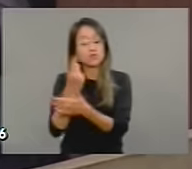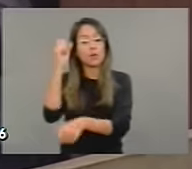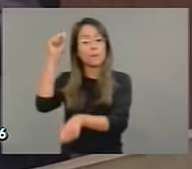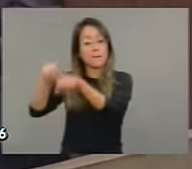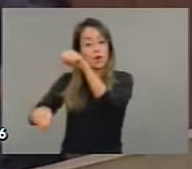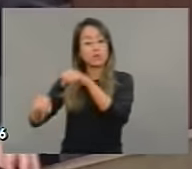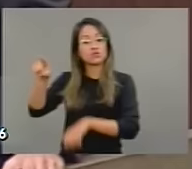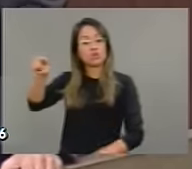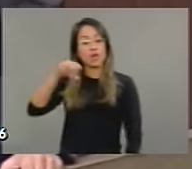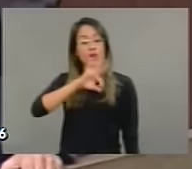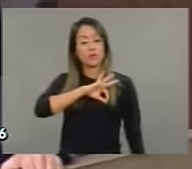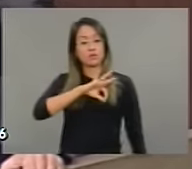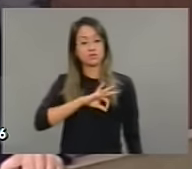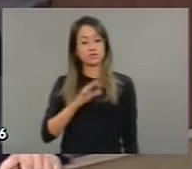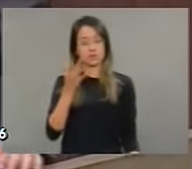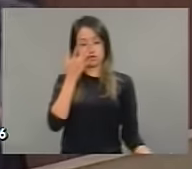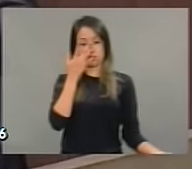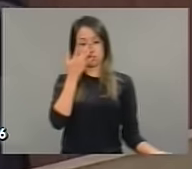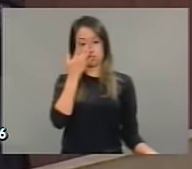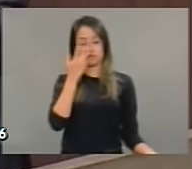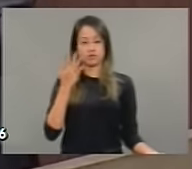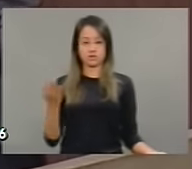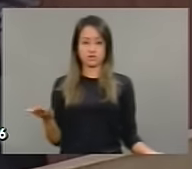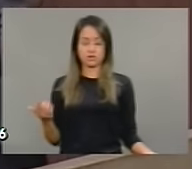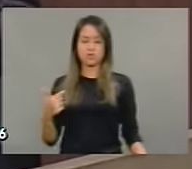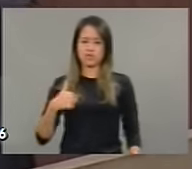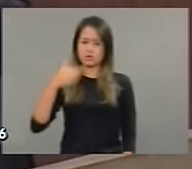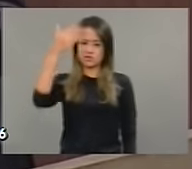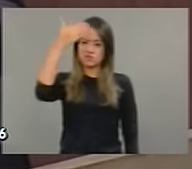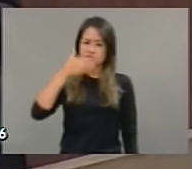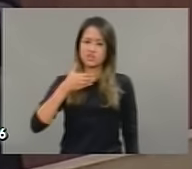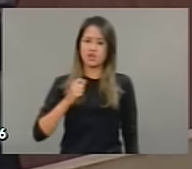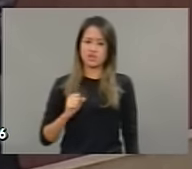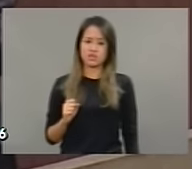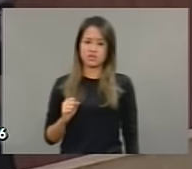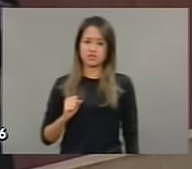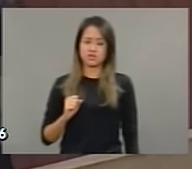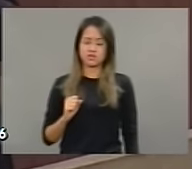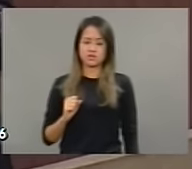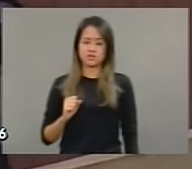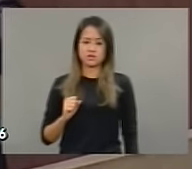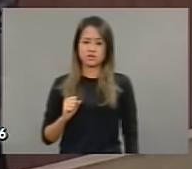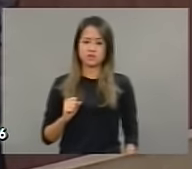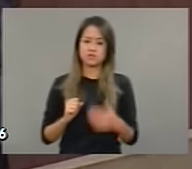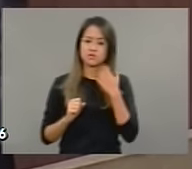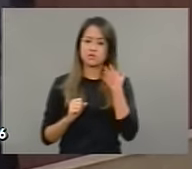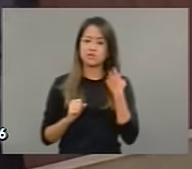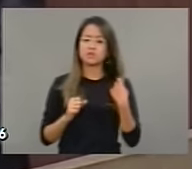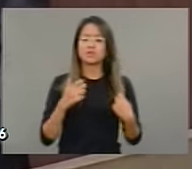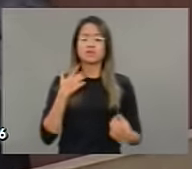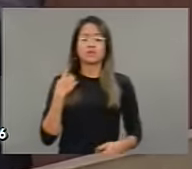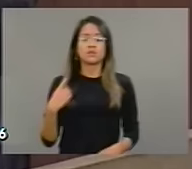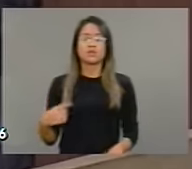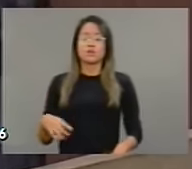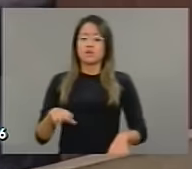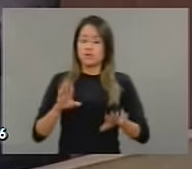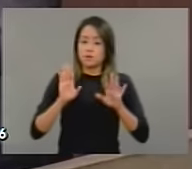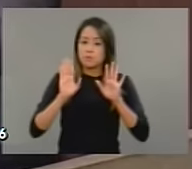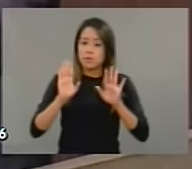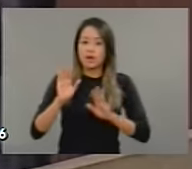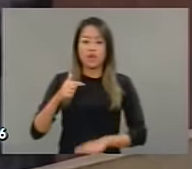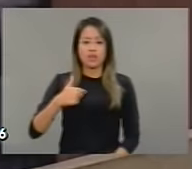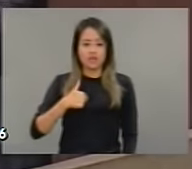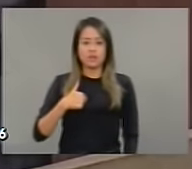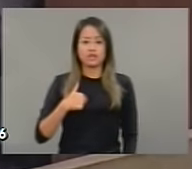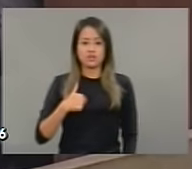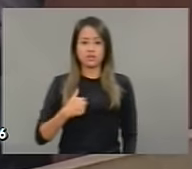mistério. Portanto, eu estou aqui muito sereno, mas para alcançar a serenidade foi difícil. Porque eu,